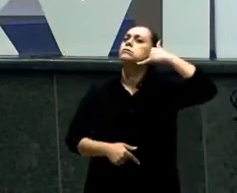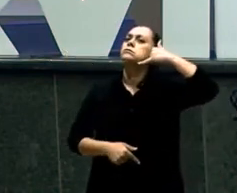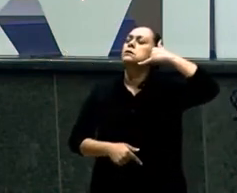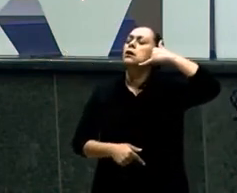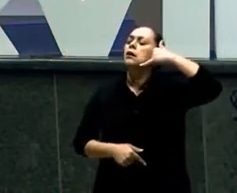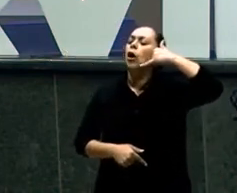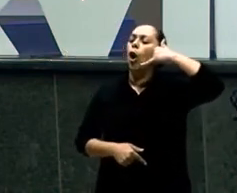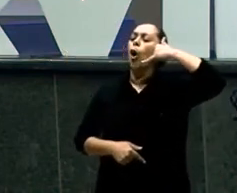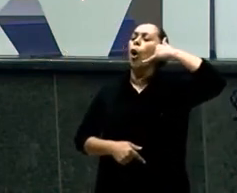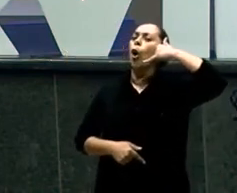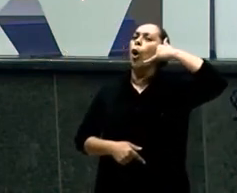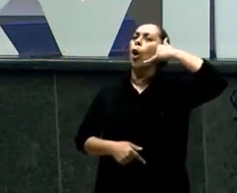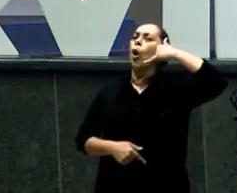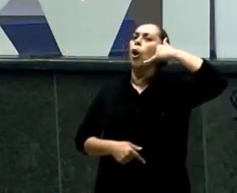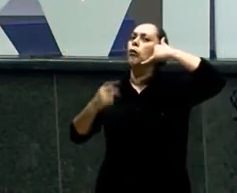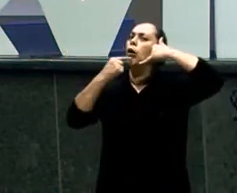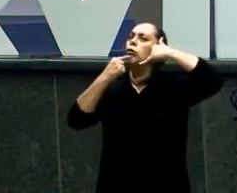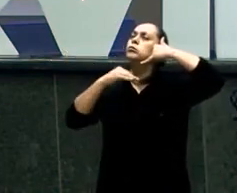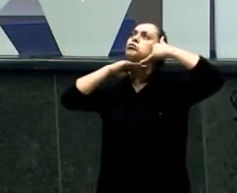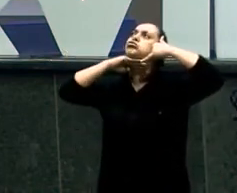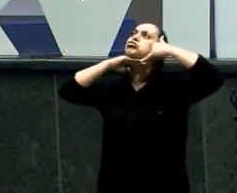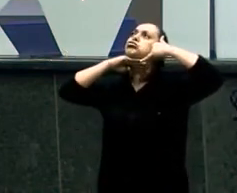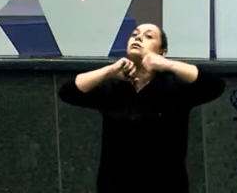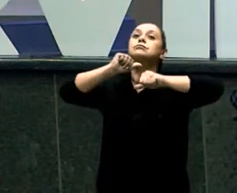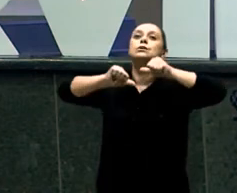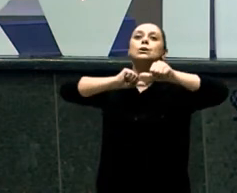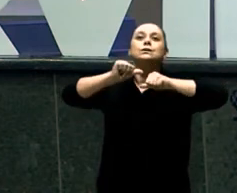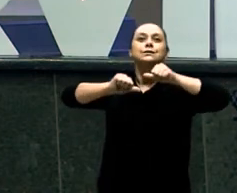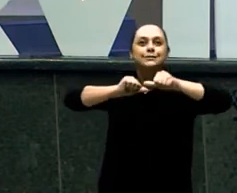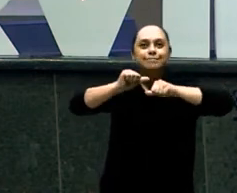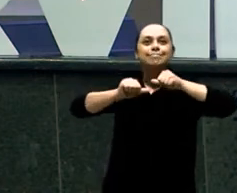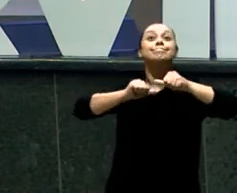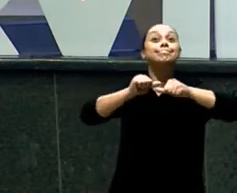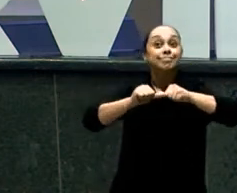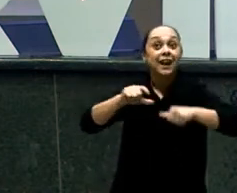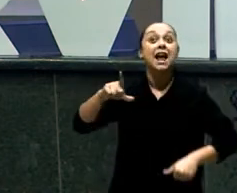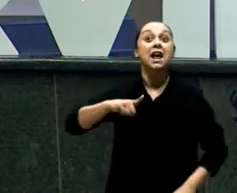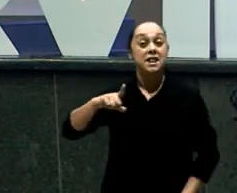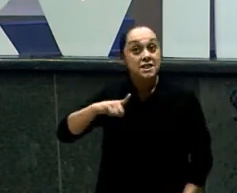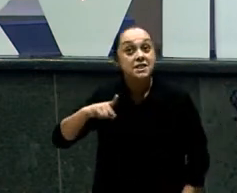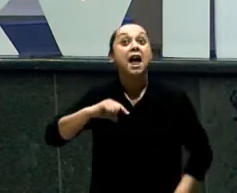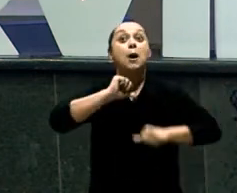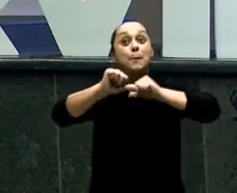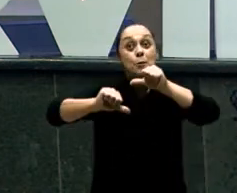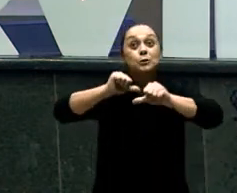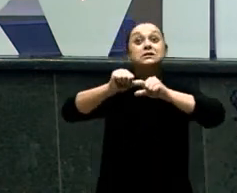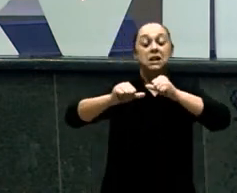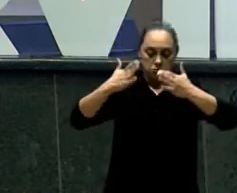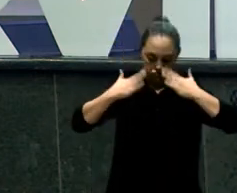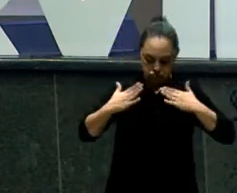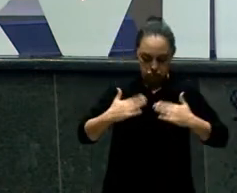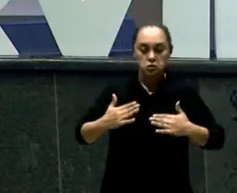voz grossa E também Ao mesmo tempo Já dá para fazer Uma voz fina também Ele consegue enganar Todo